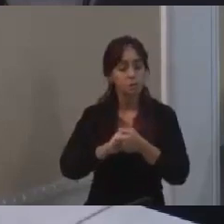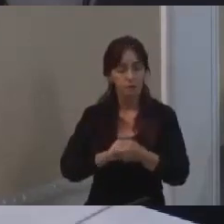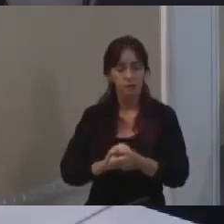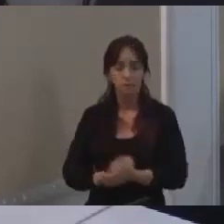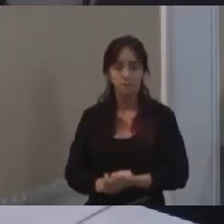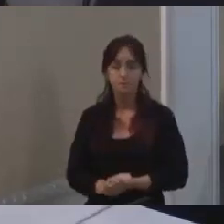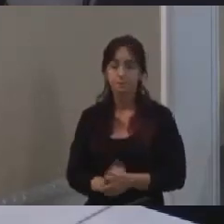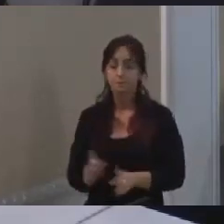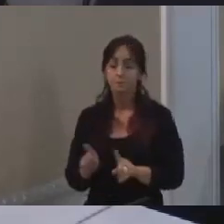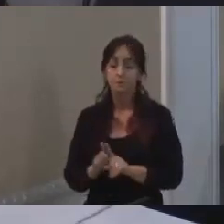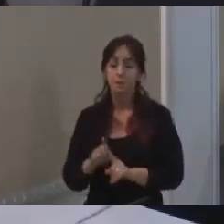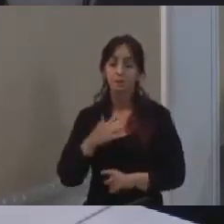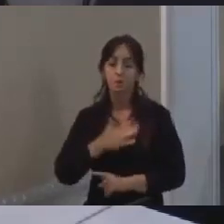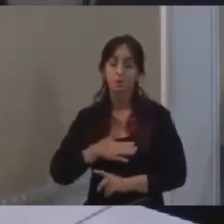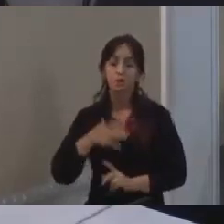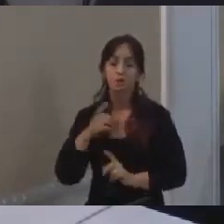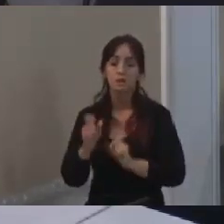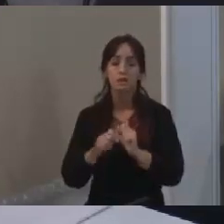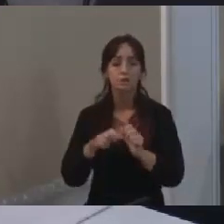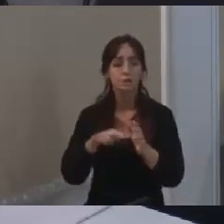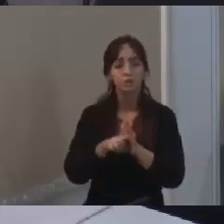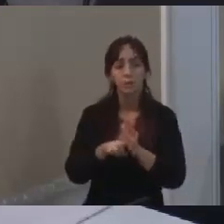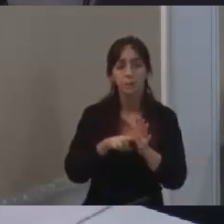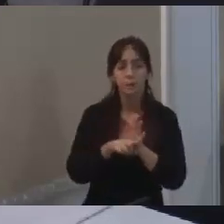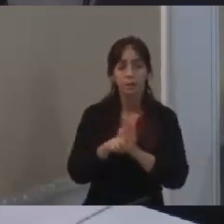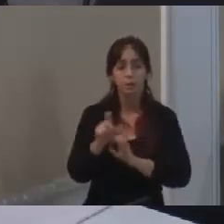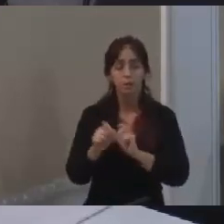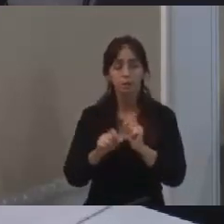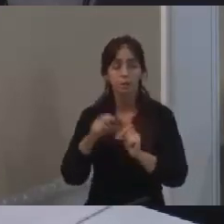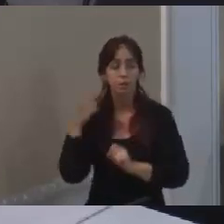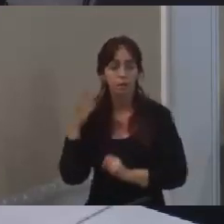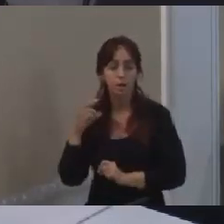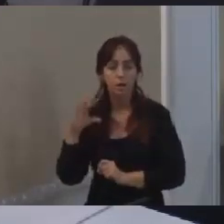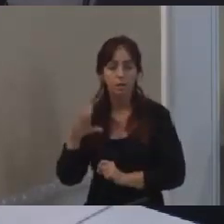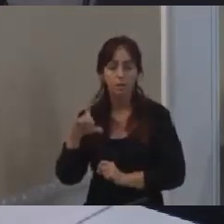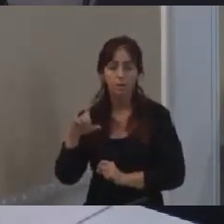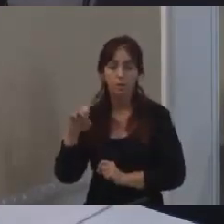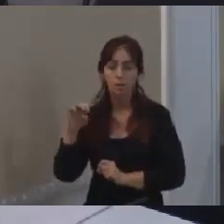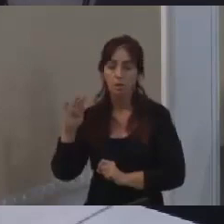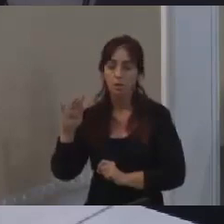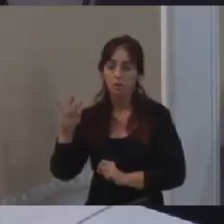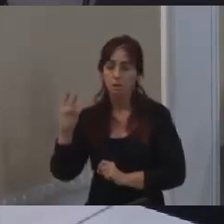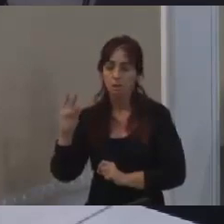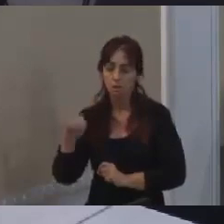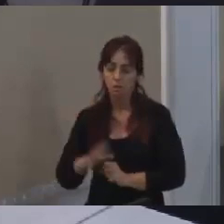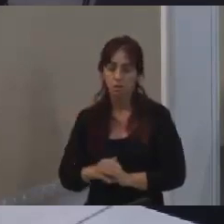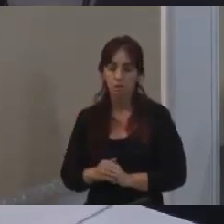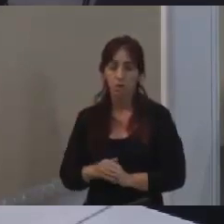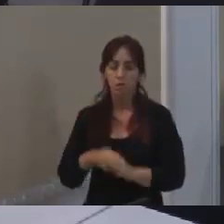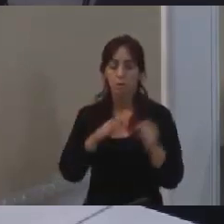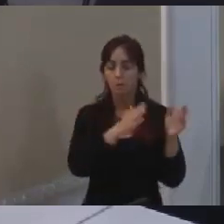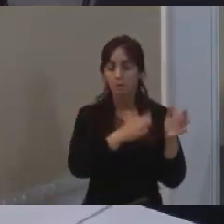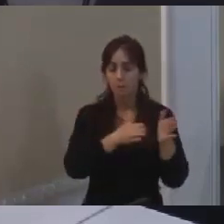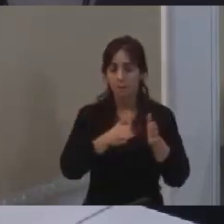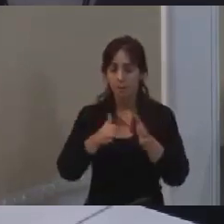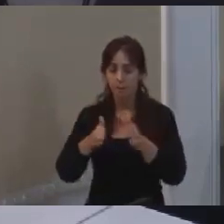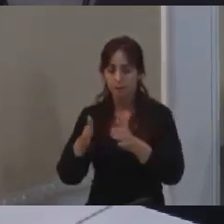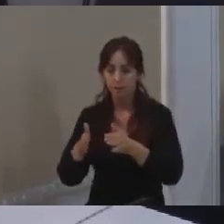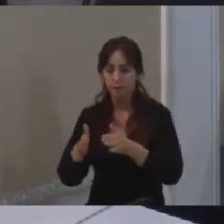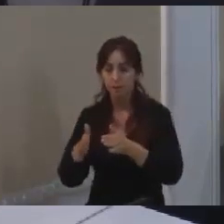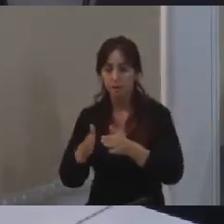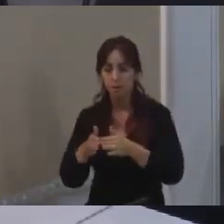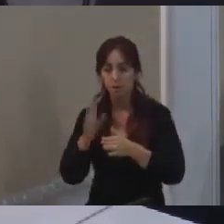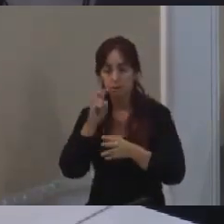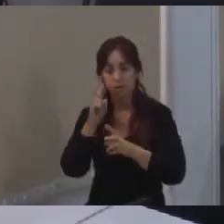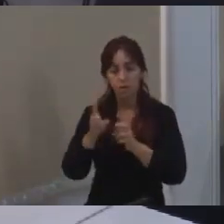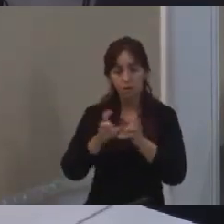gostaria de fazer algumas perguntas. Vereador Cleiton, eu vou passar por algumas áreas, porque o início da reunião eu fui acompanhando,